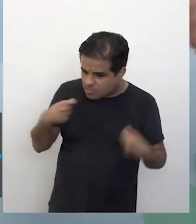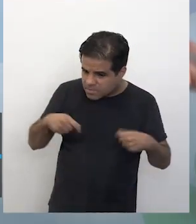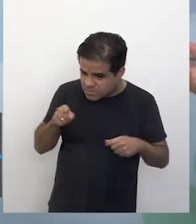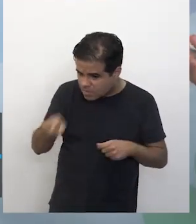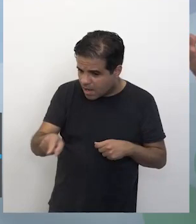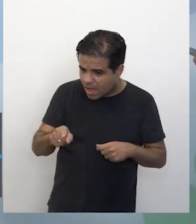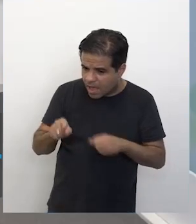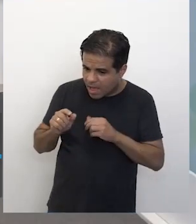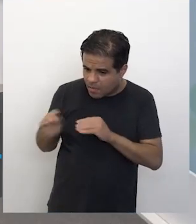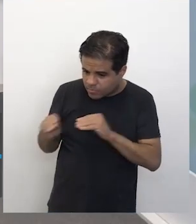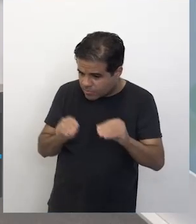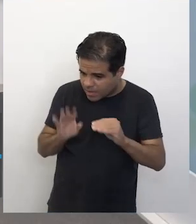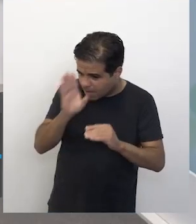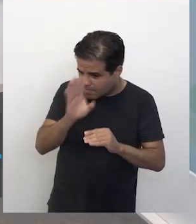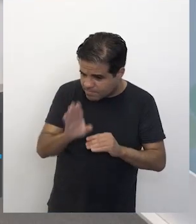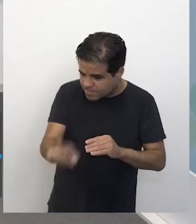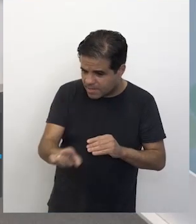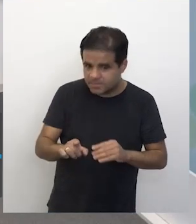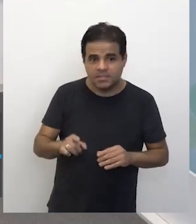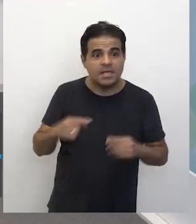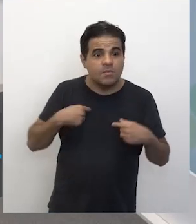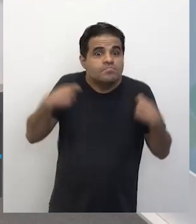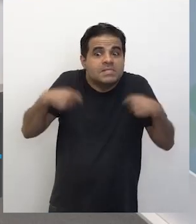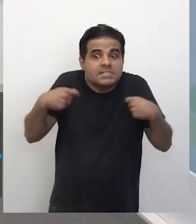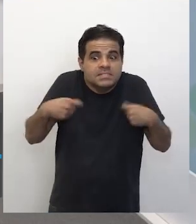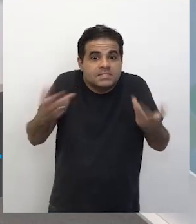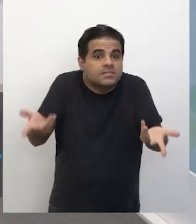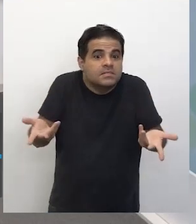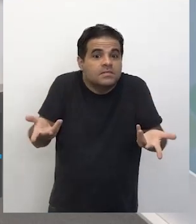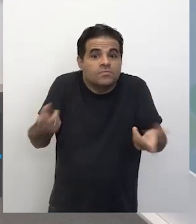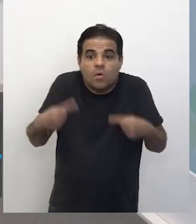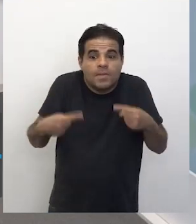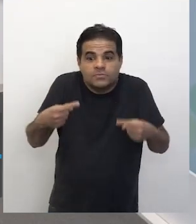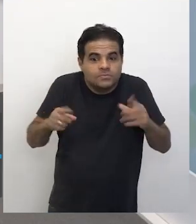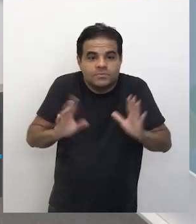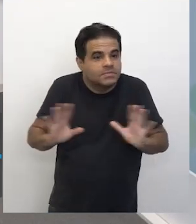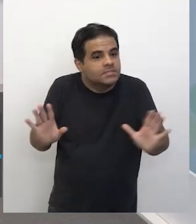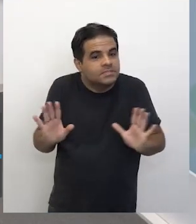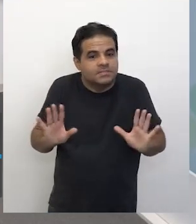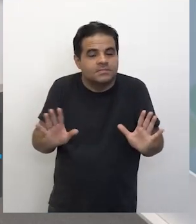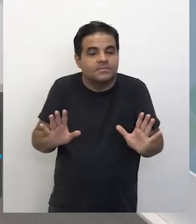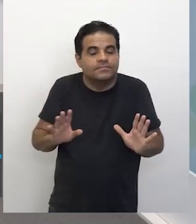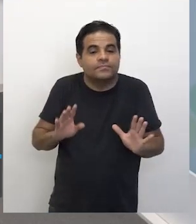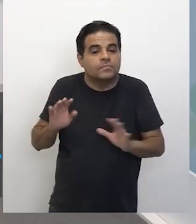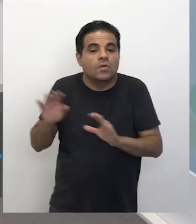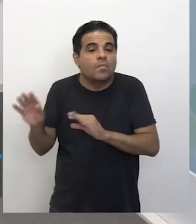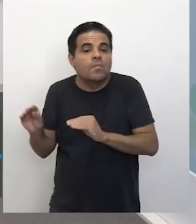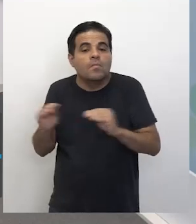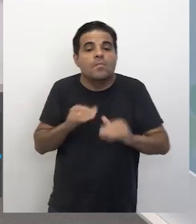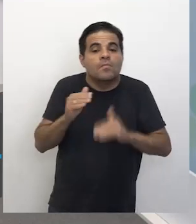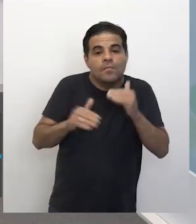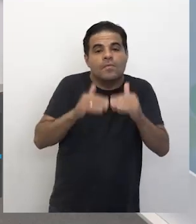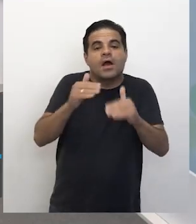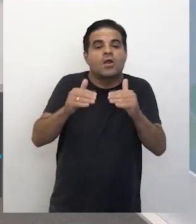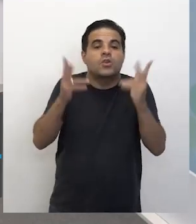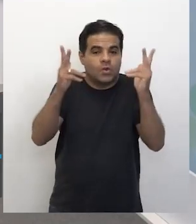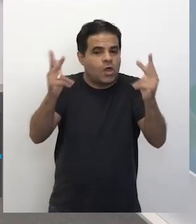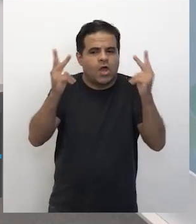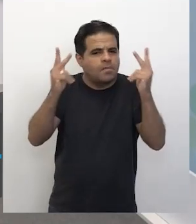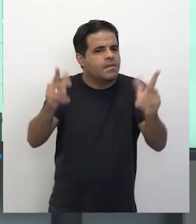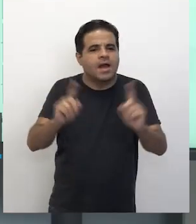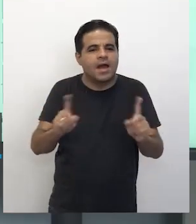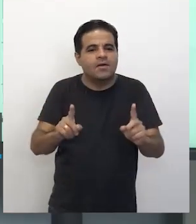ir para o Brasil. Excelente, Fabi. Tipo, eu preciso, não é uma discussão. Não é o processo de imigração mais convencional,